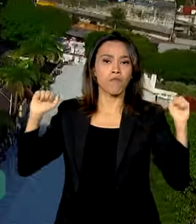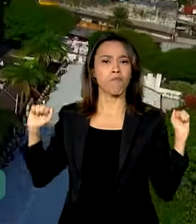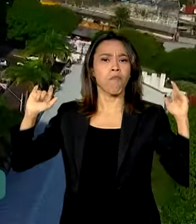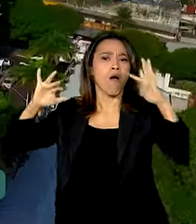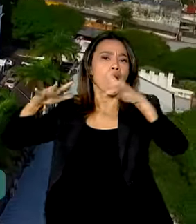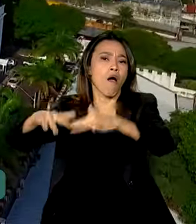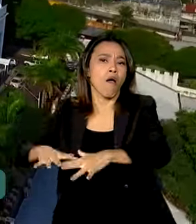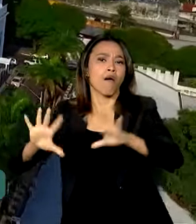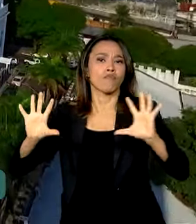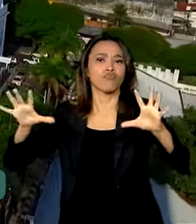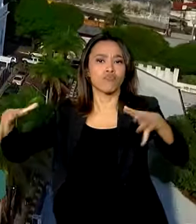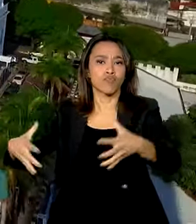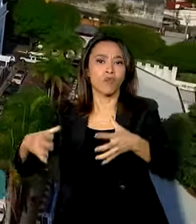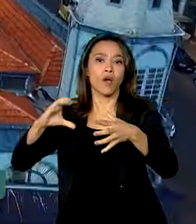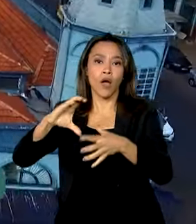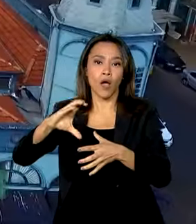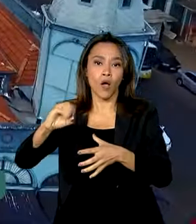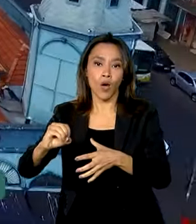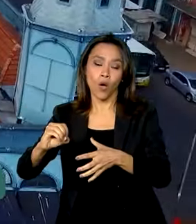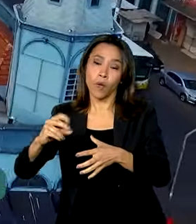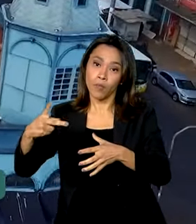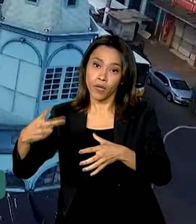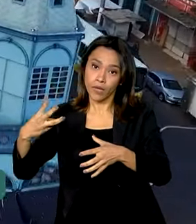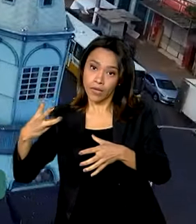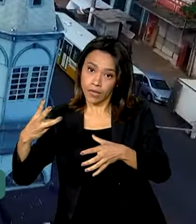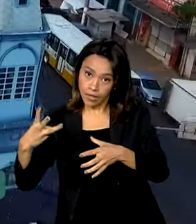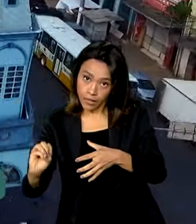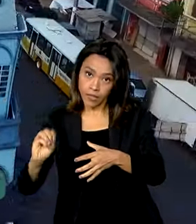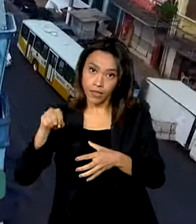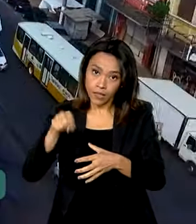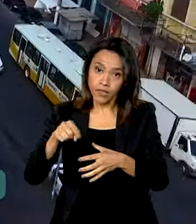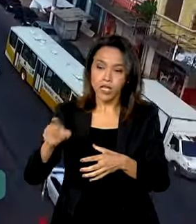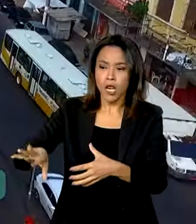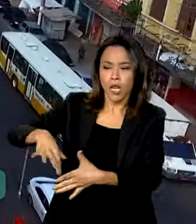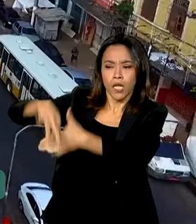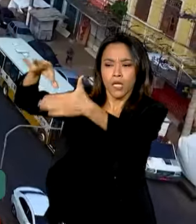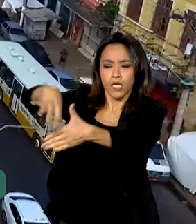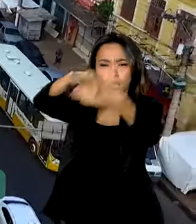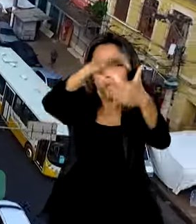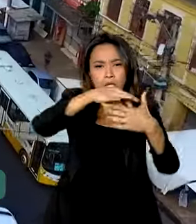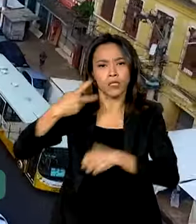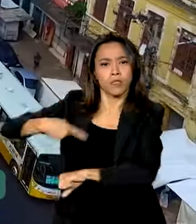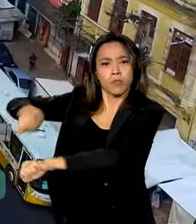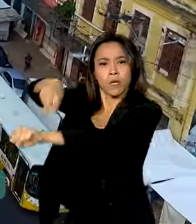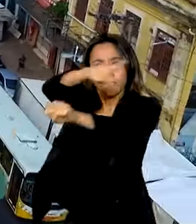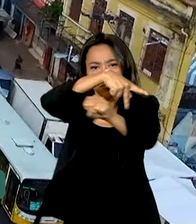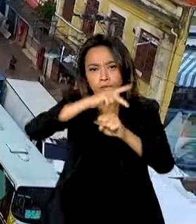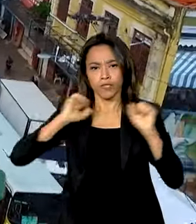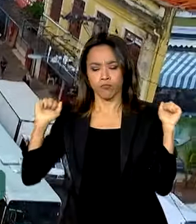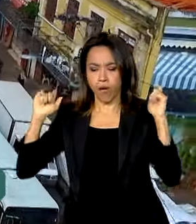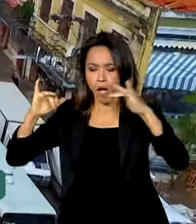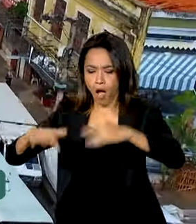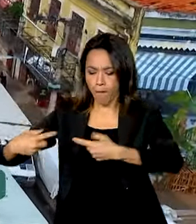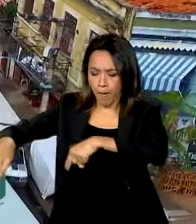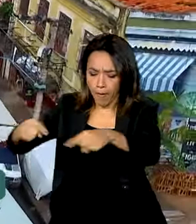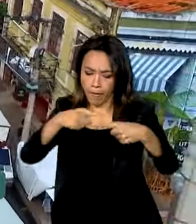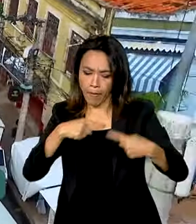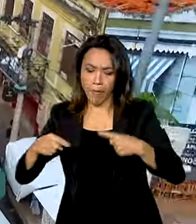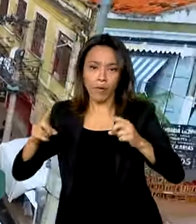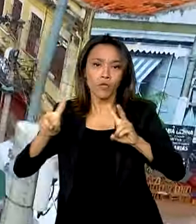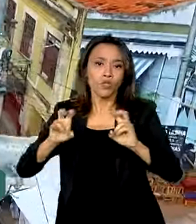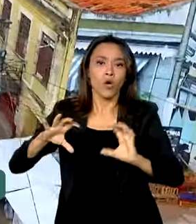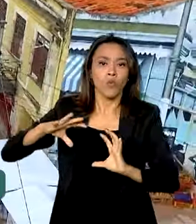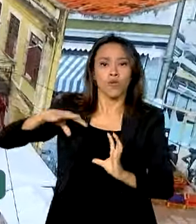Unidas sobre Mudanças Climáticas, a COP30, que reúne lideranças do mundo inteiro para debater o aquecimento global